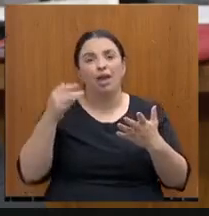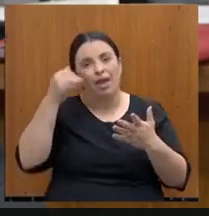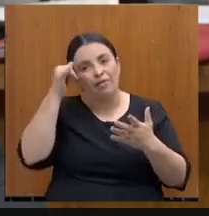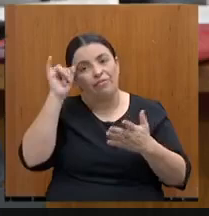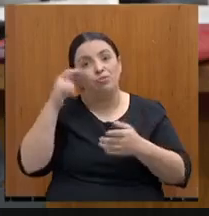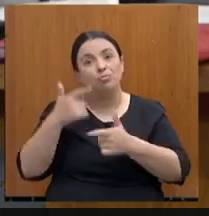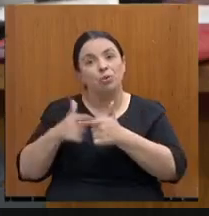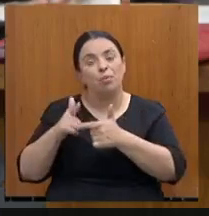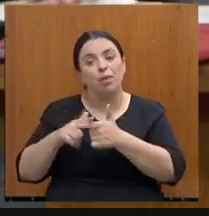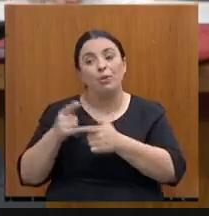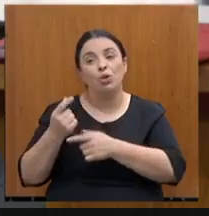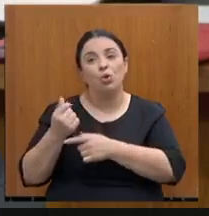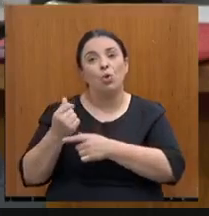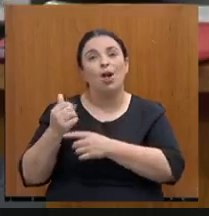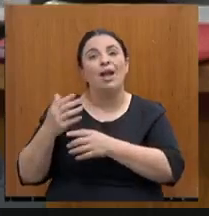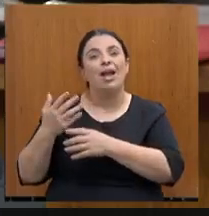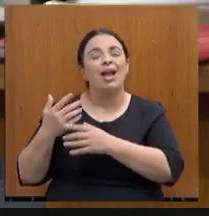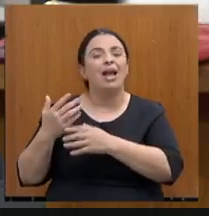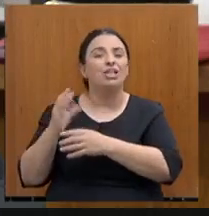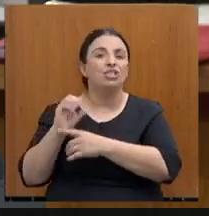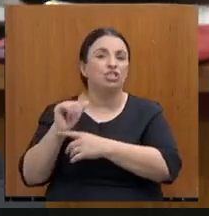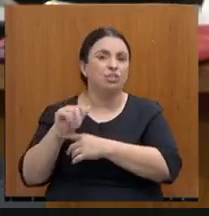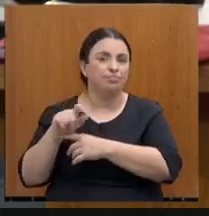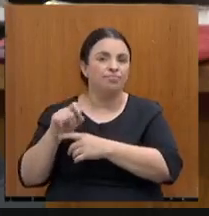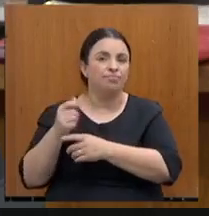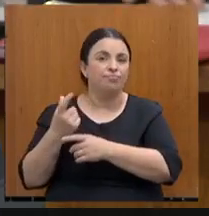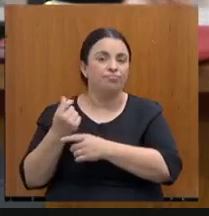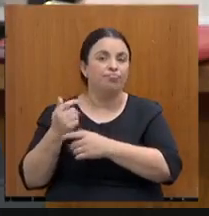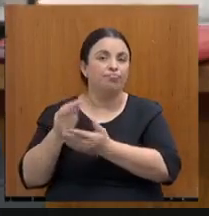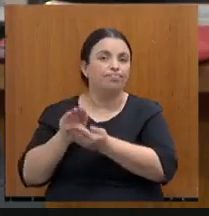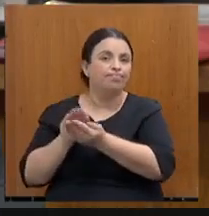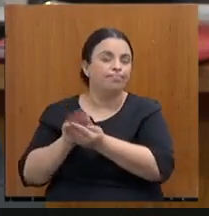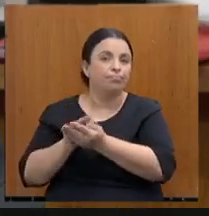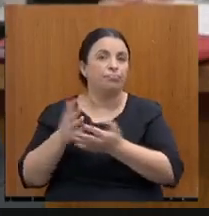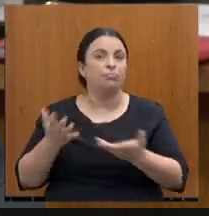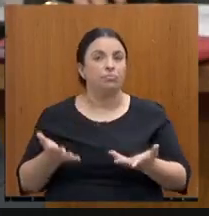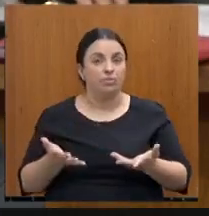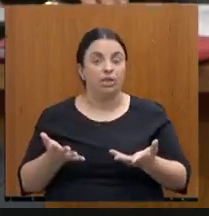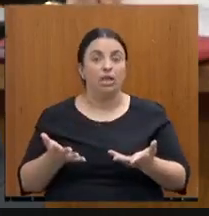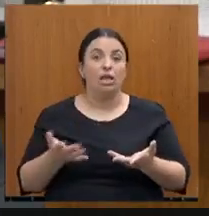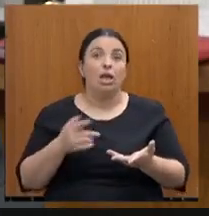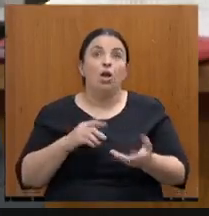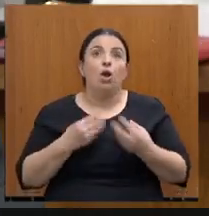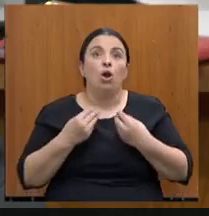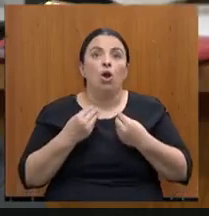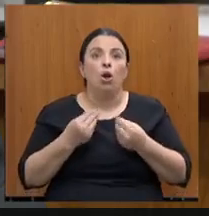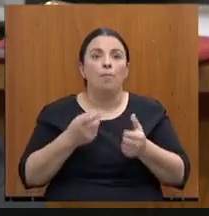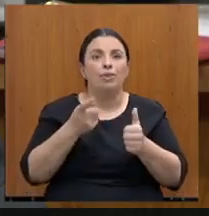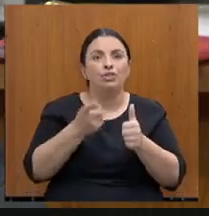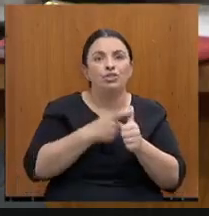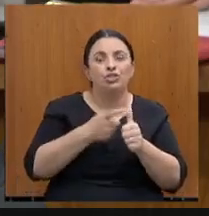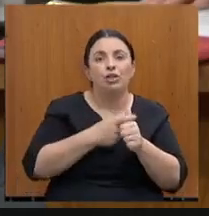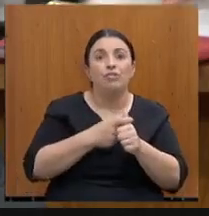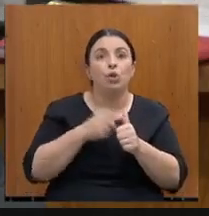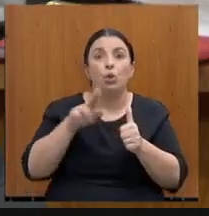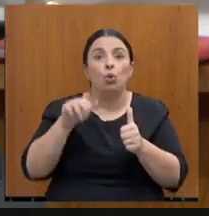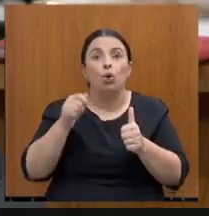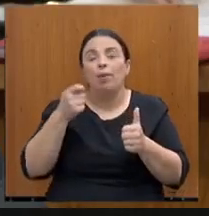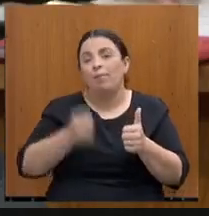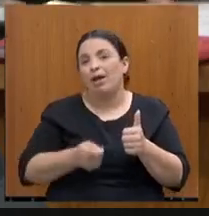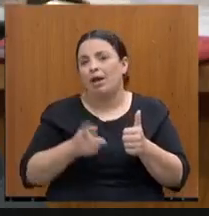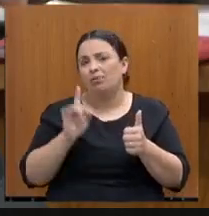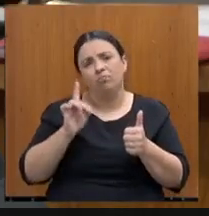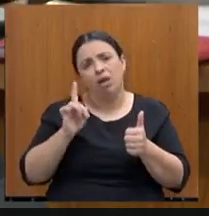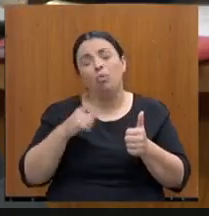a gente entende que não será eterno eliminar de não pagamento da dívida. Um dia isso vai ter que acontecer. E o momento, a gente